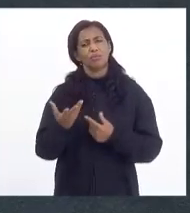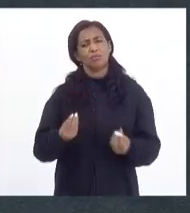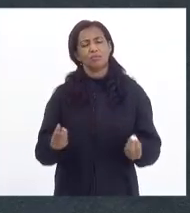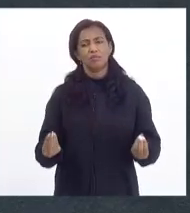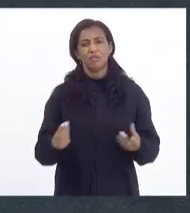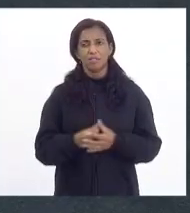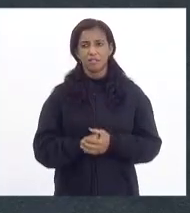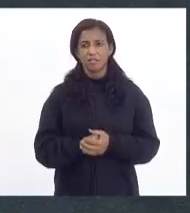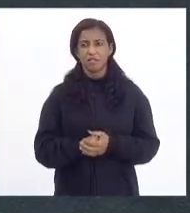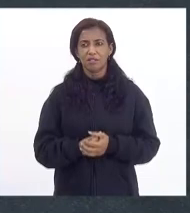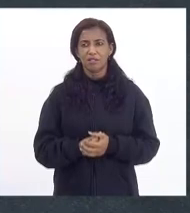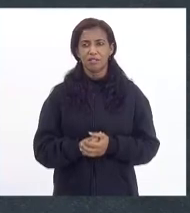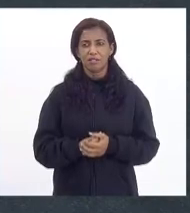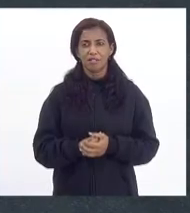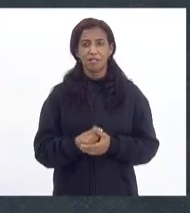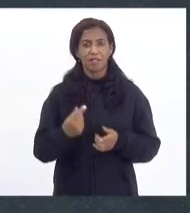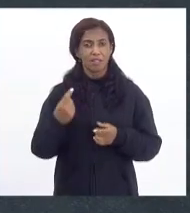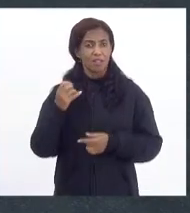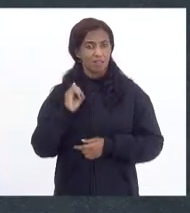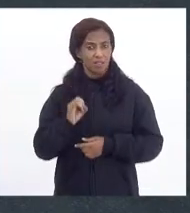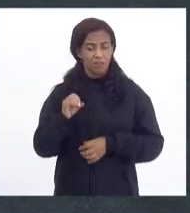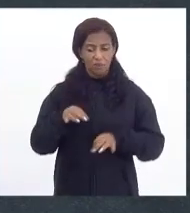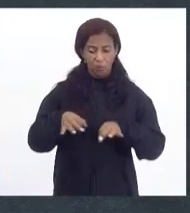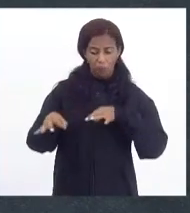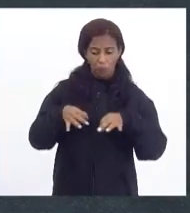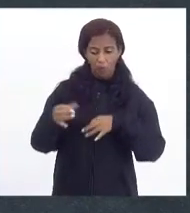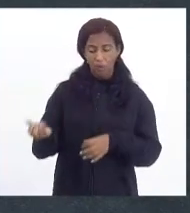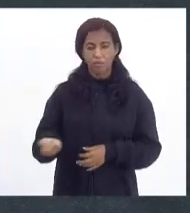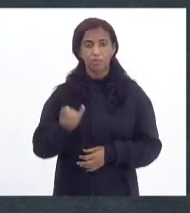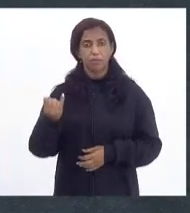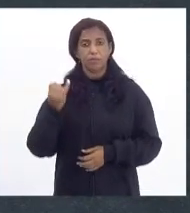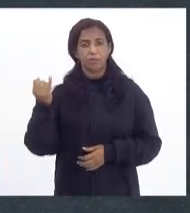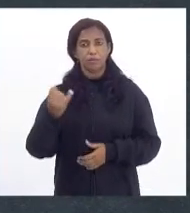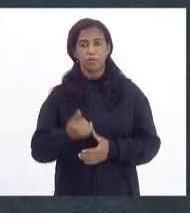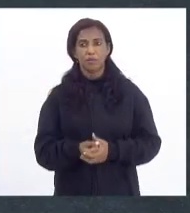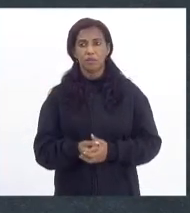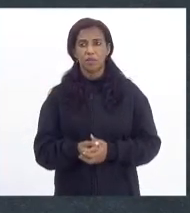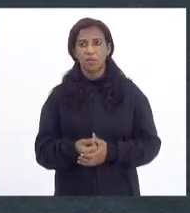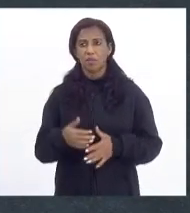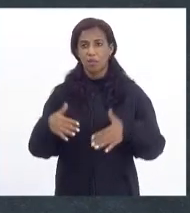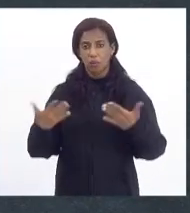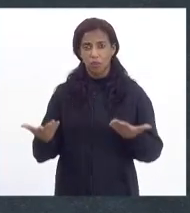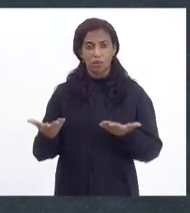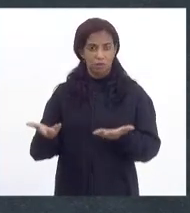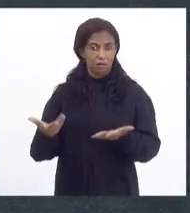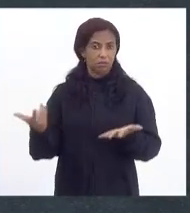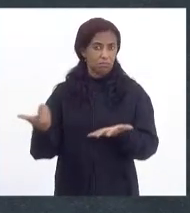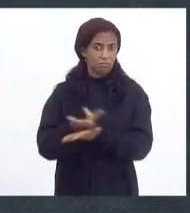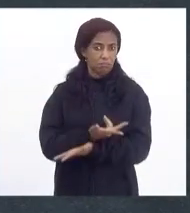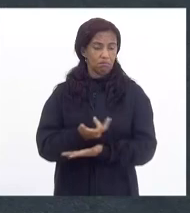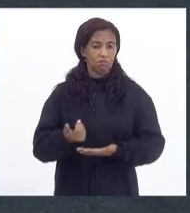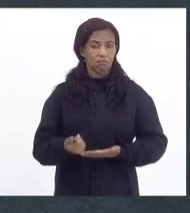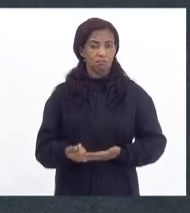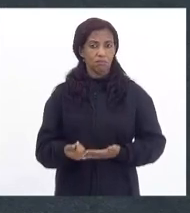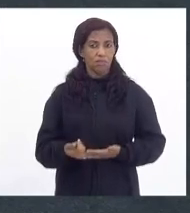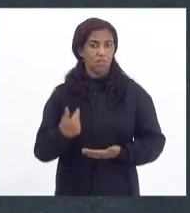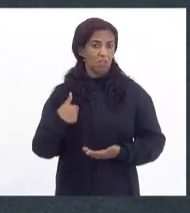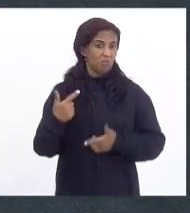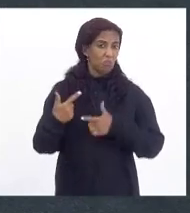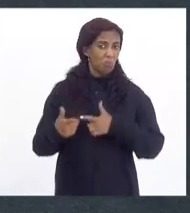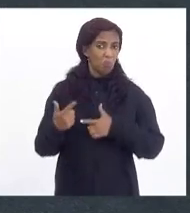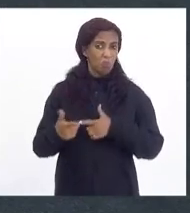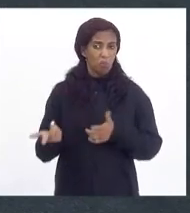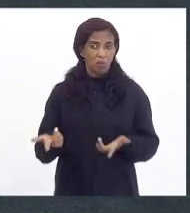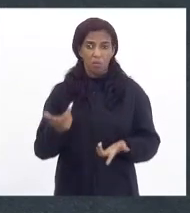Porque se fosse um projeto importante, e quando assim o for, aí eu vou criar problema.